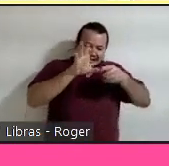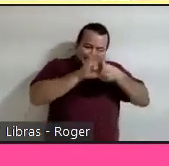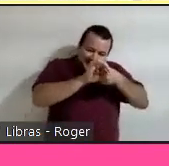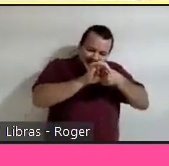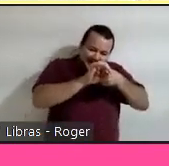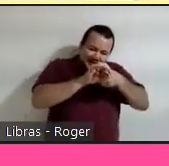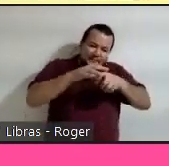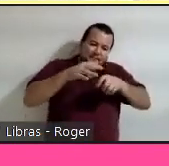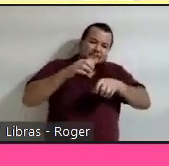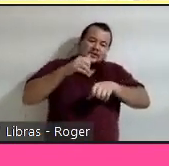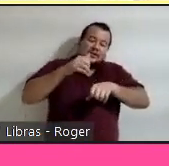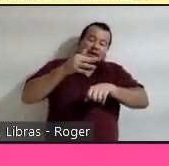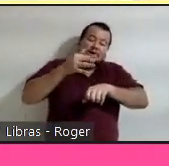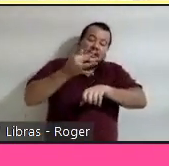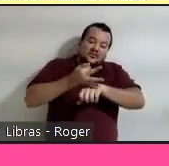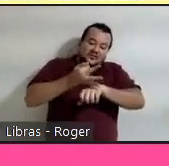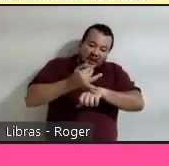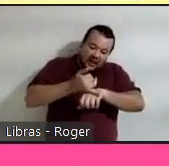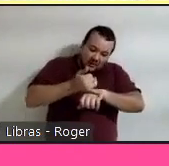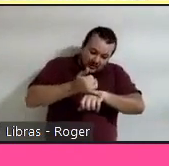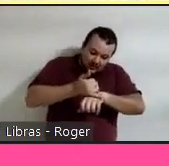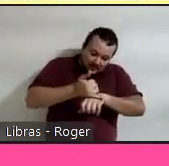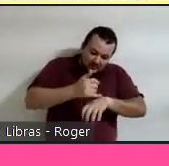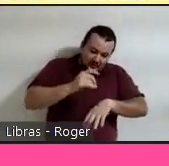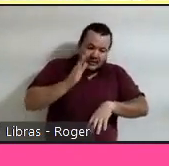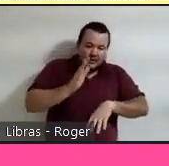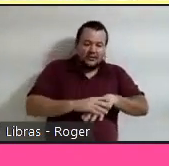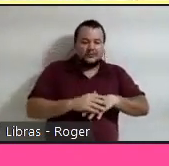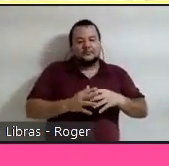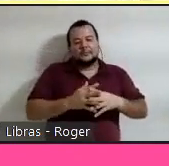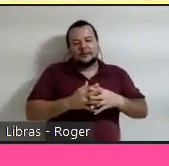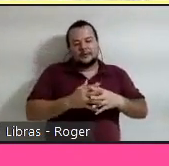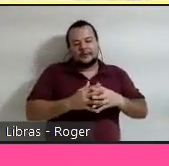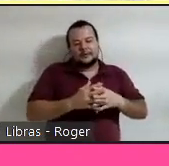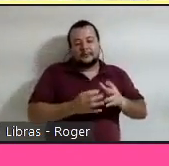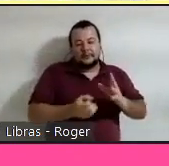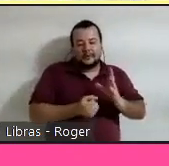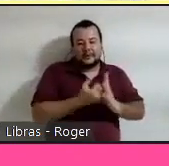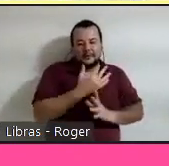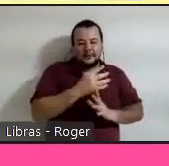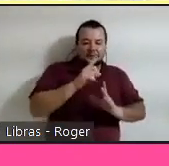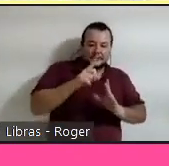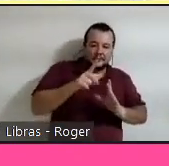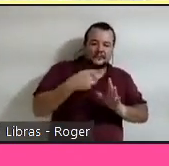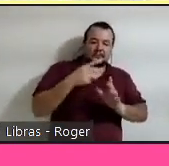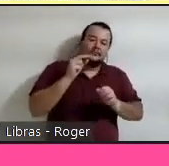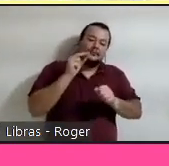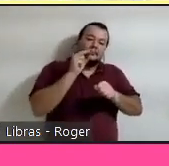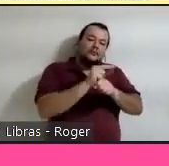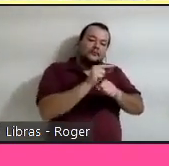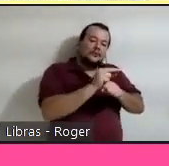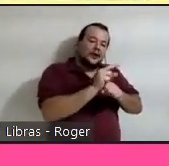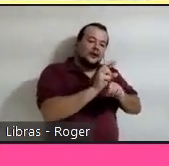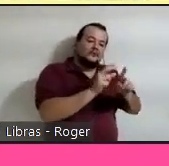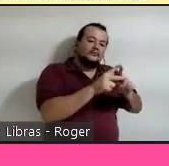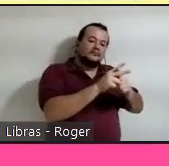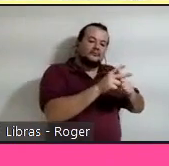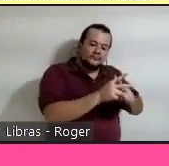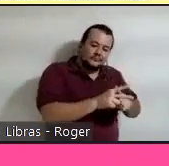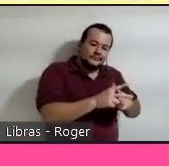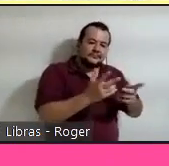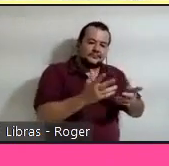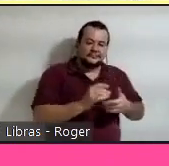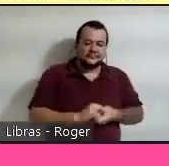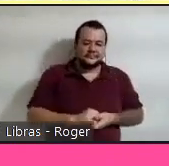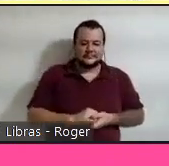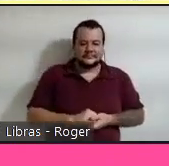oferece impacto durante a produção e depois manutenção dessa estrutura que a gente propôs que eles projetassem.